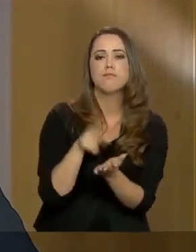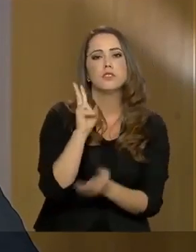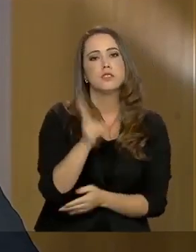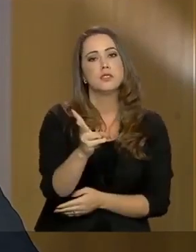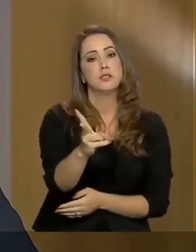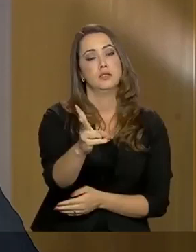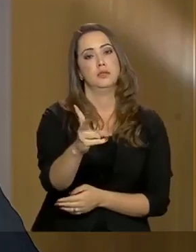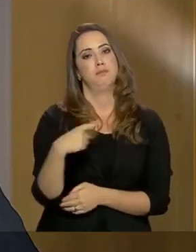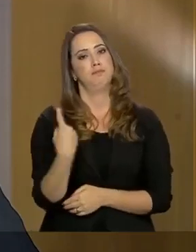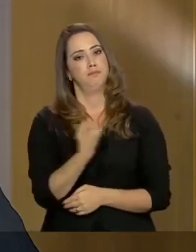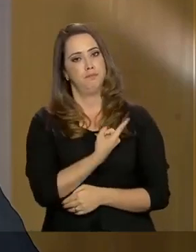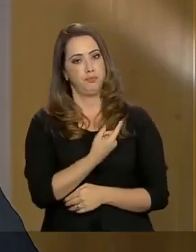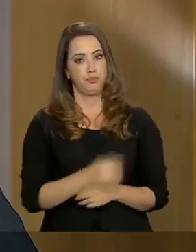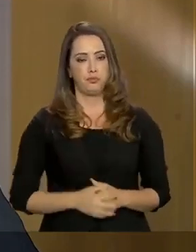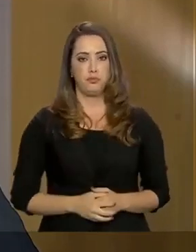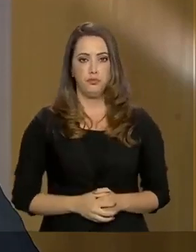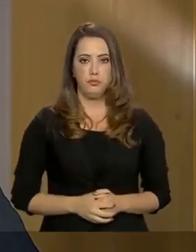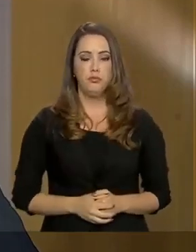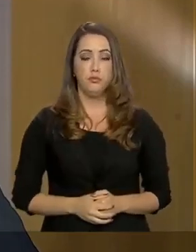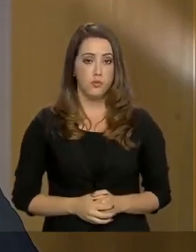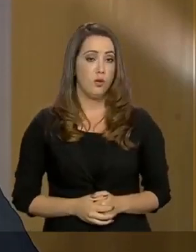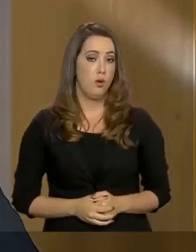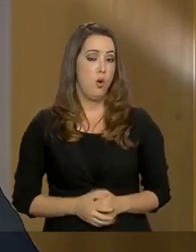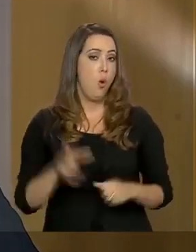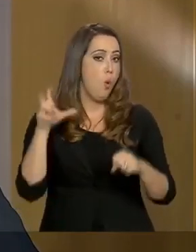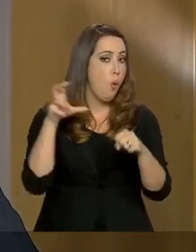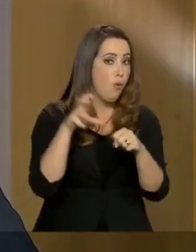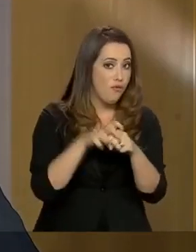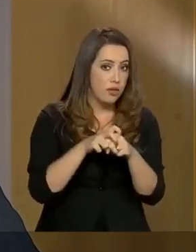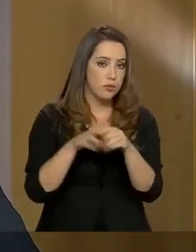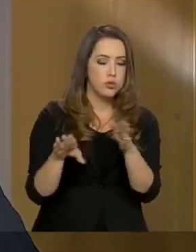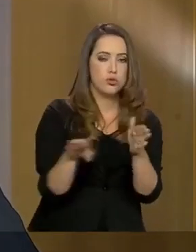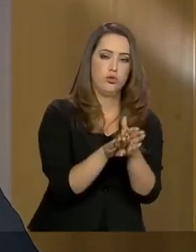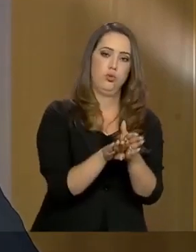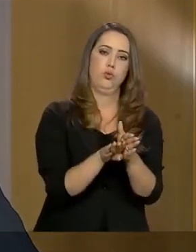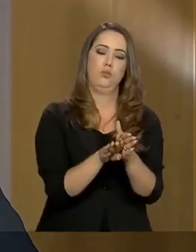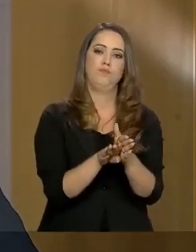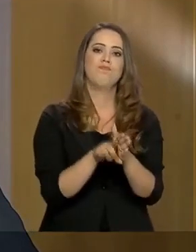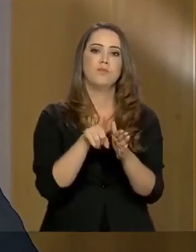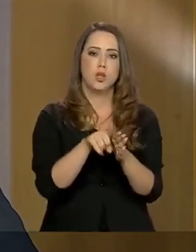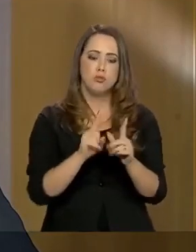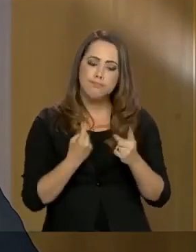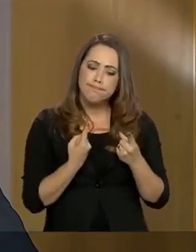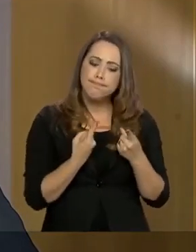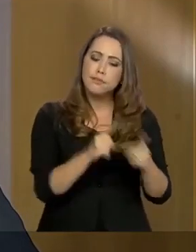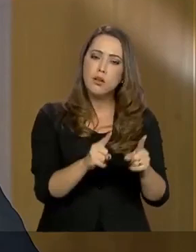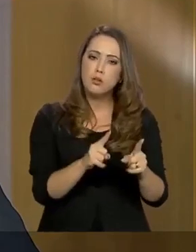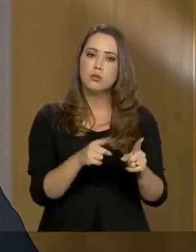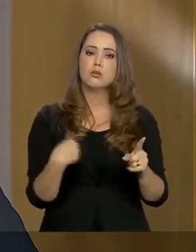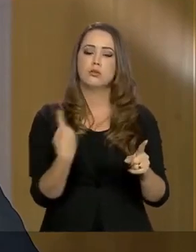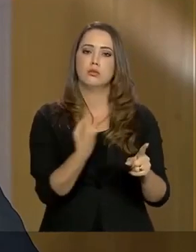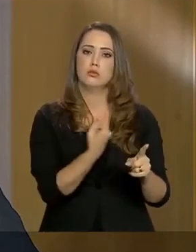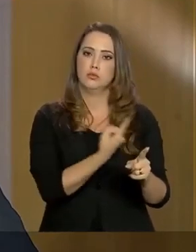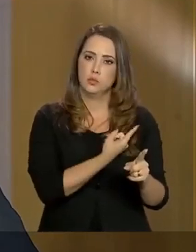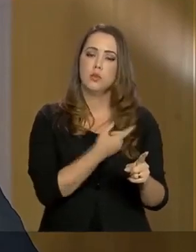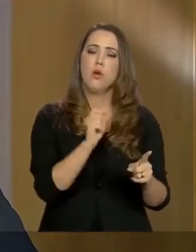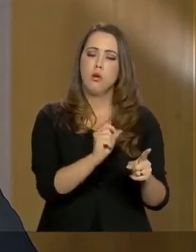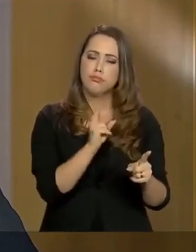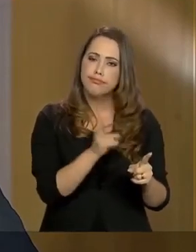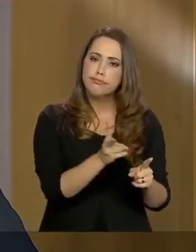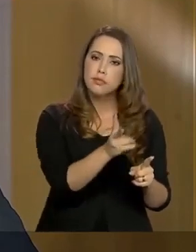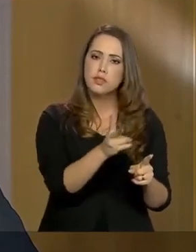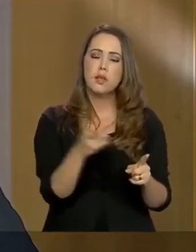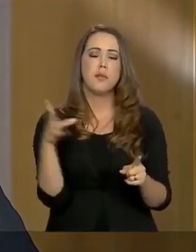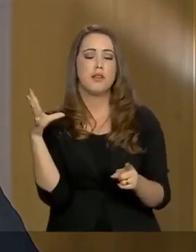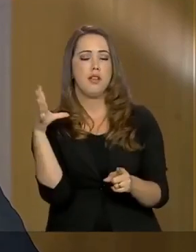prevaleçam entre nós. O vírus chegou. Está sendo enfrentado por nós e brevemente